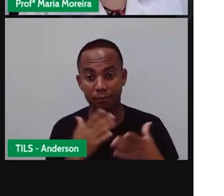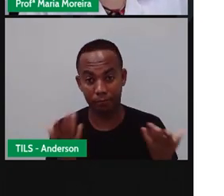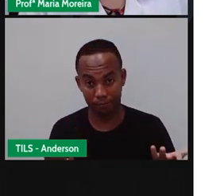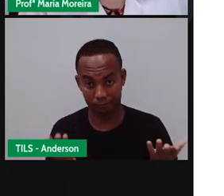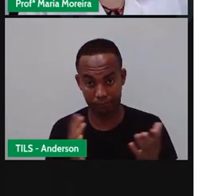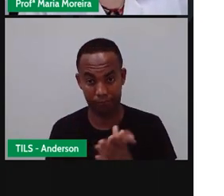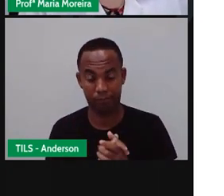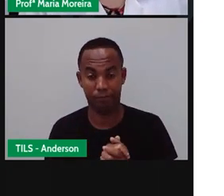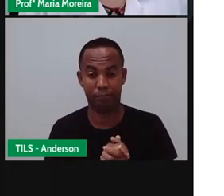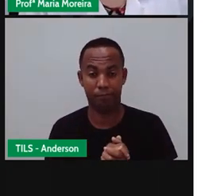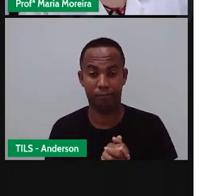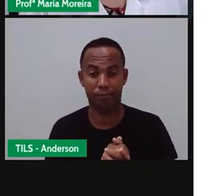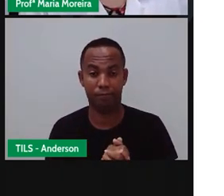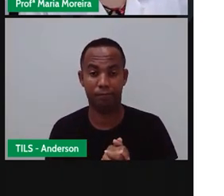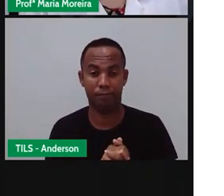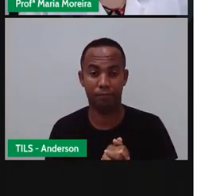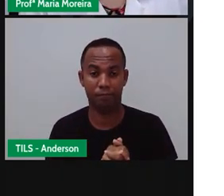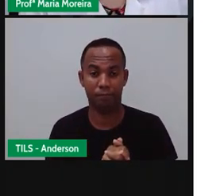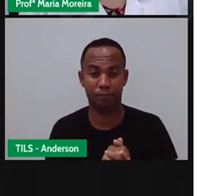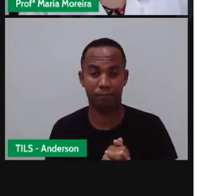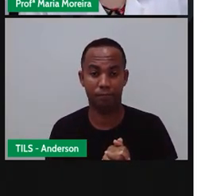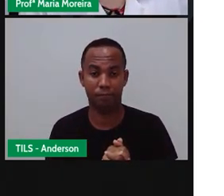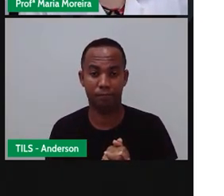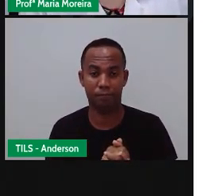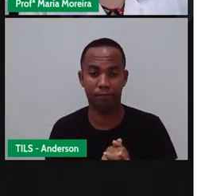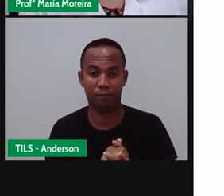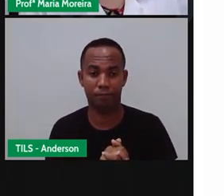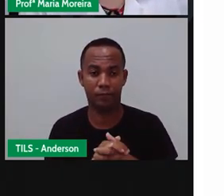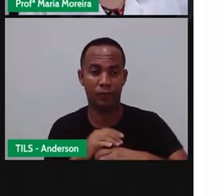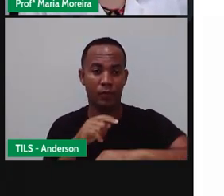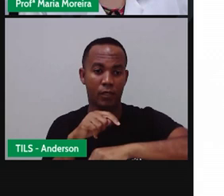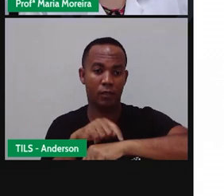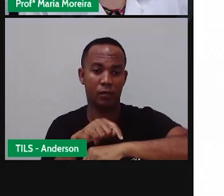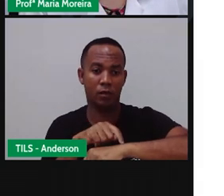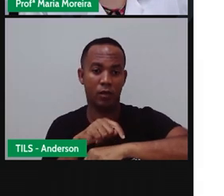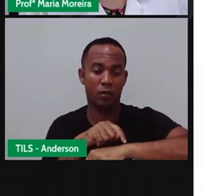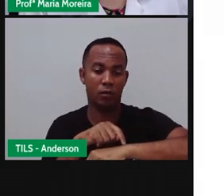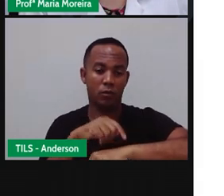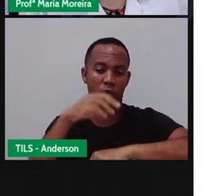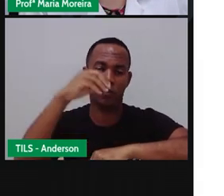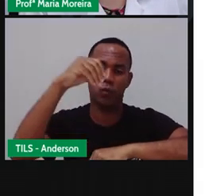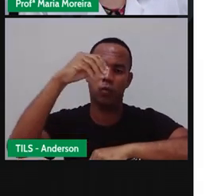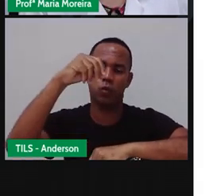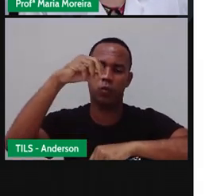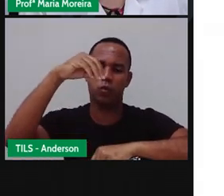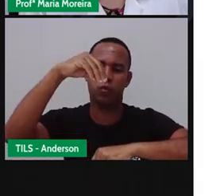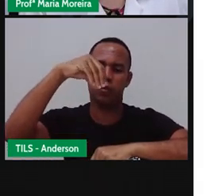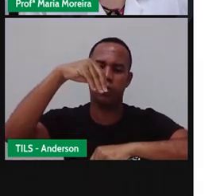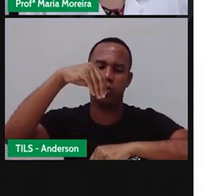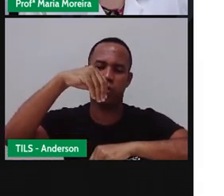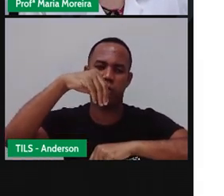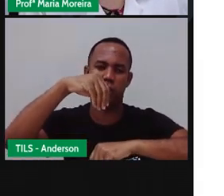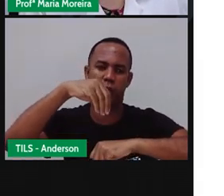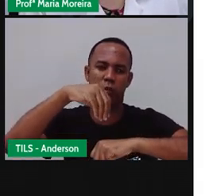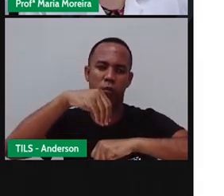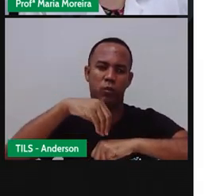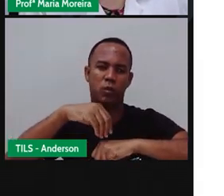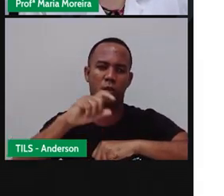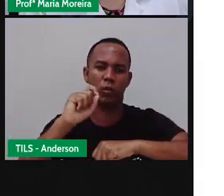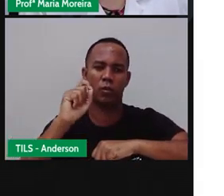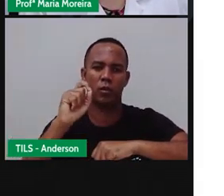Ampulheta, né? A ampulheta que a prova falou. O relógio de areia, ou ampulheta, se baseia num